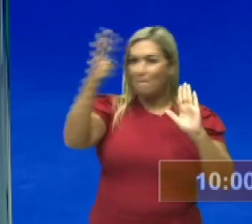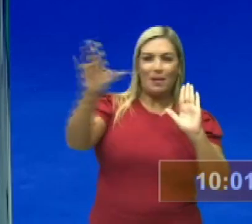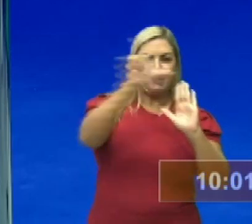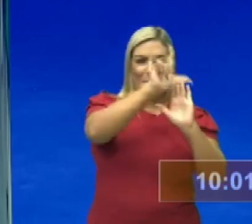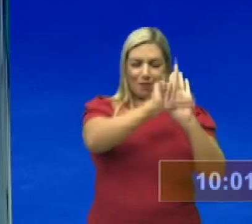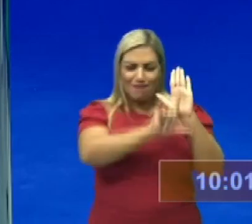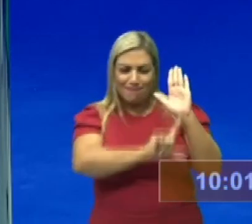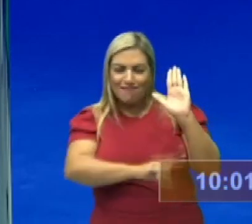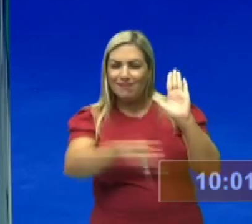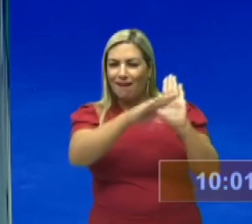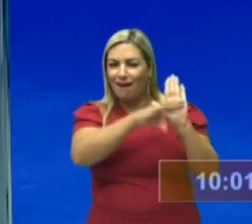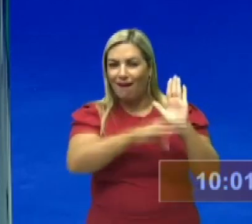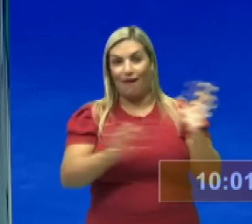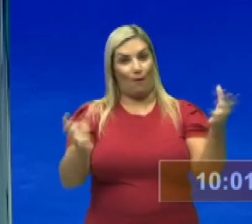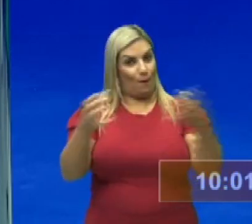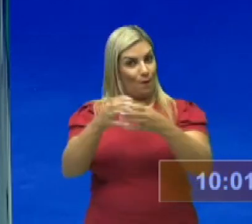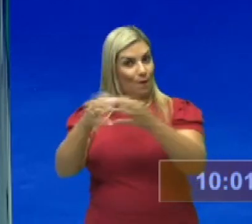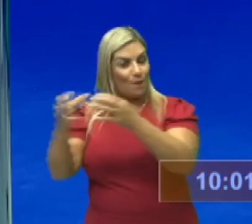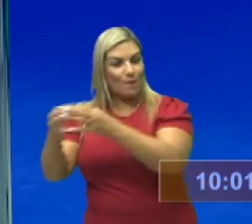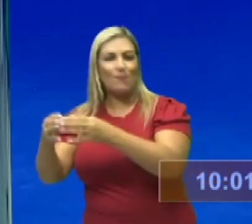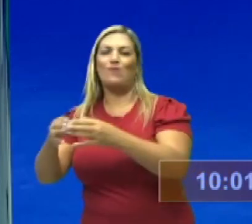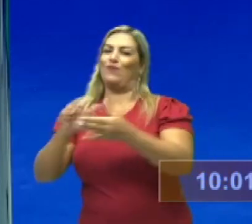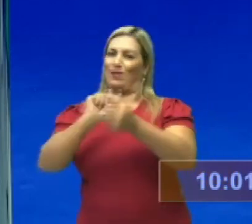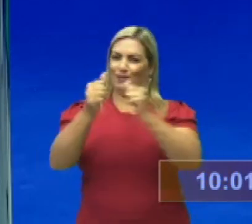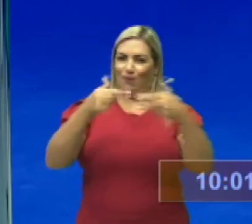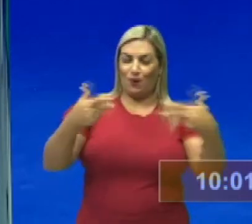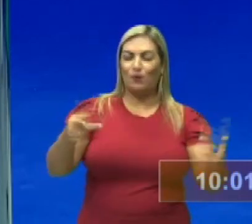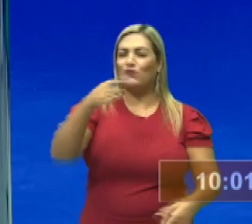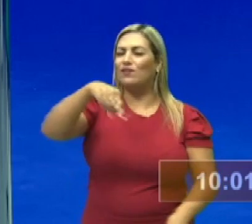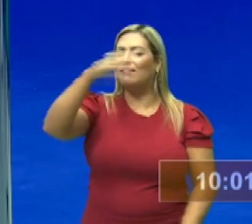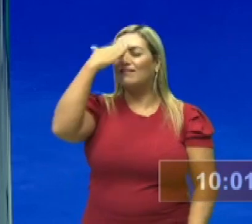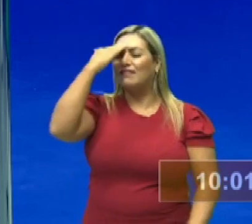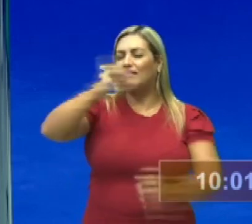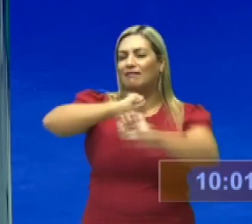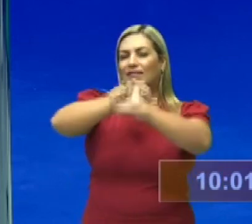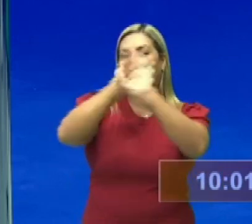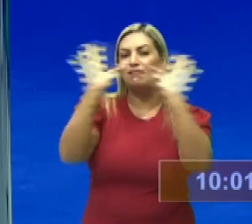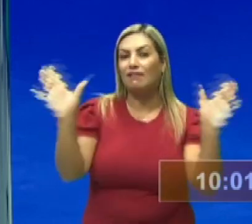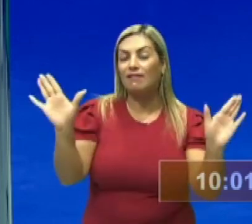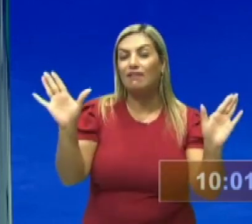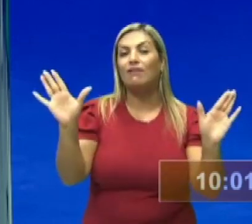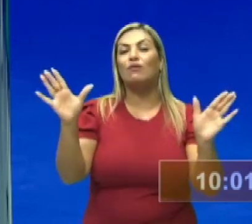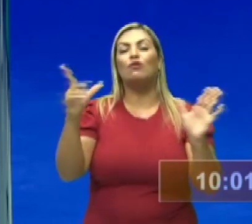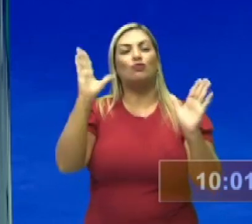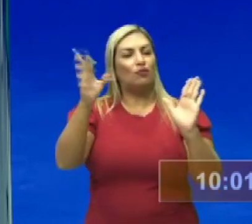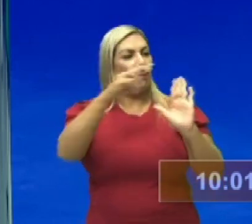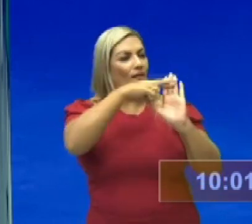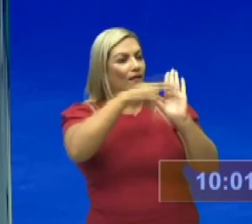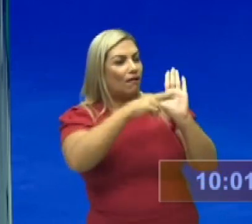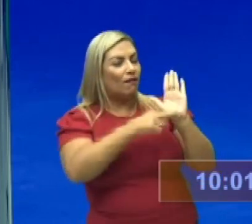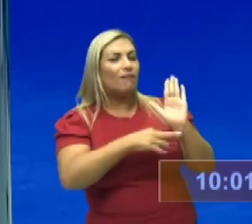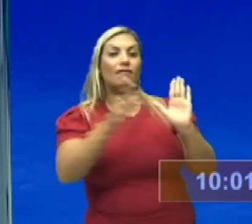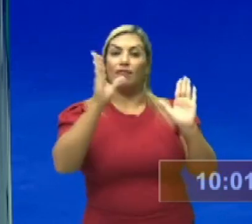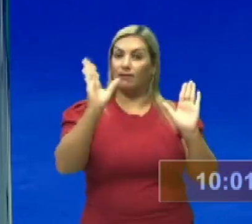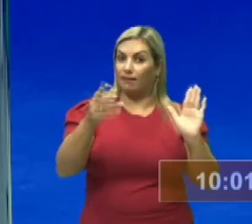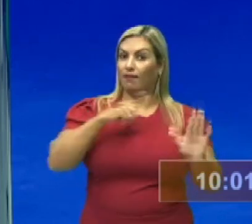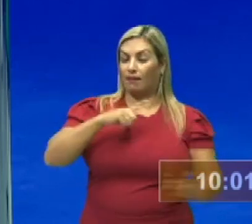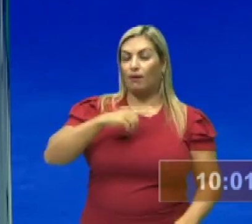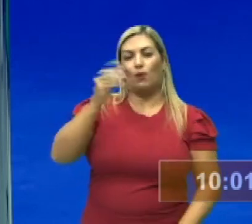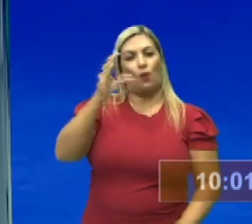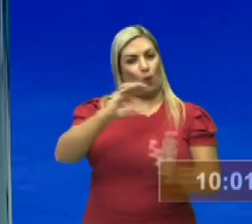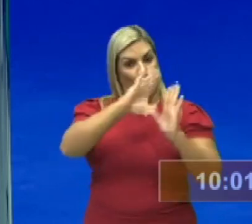modalidades coletivas para vocês entenderem um pouquinho mais. A gente já falou de regras, vocês já têm esse